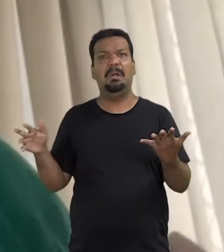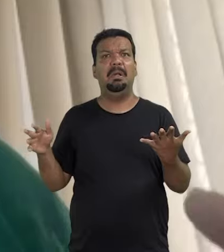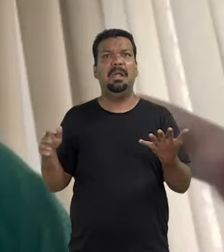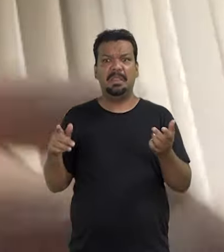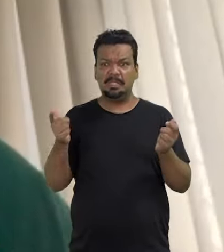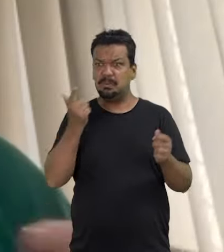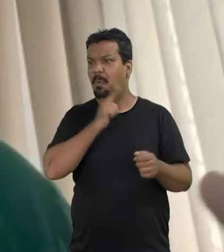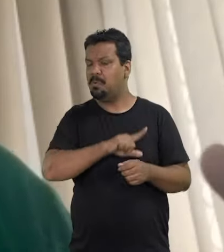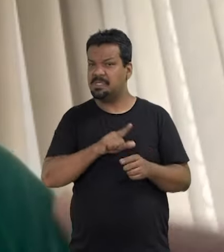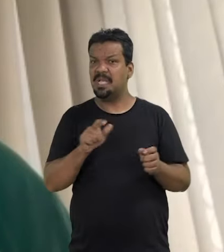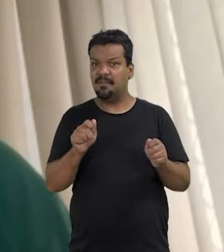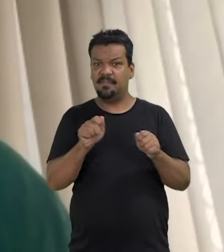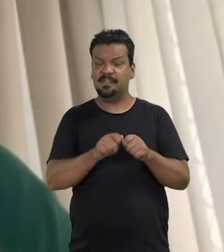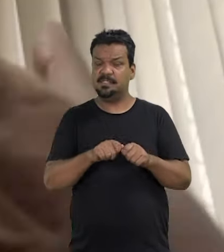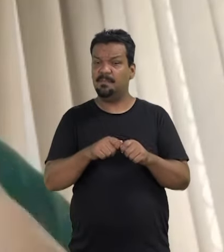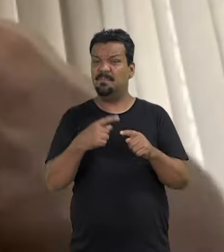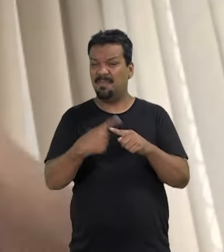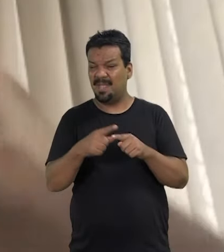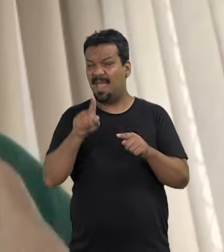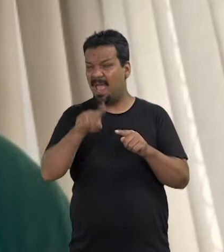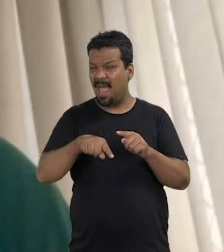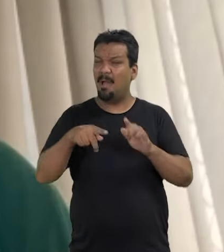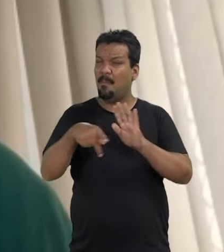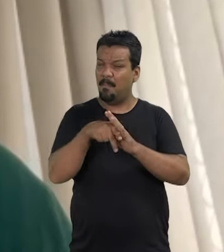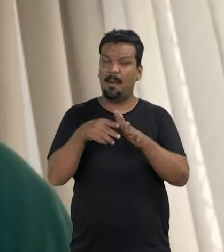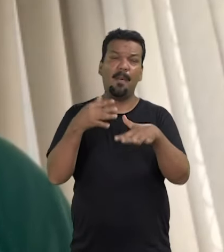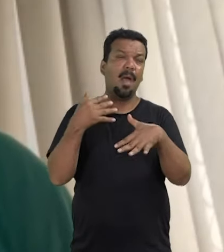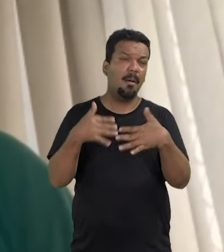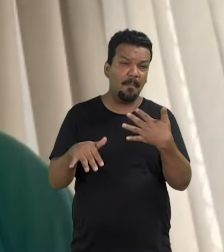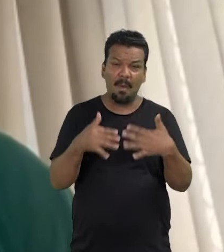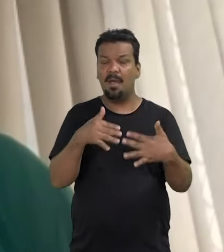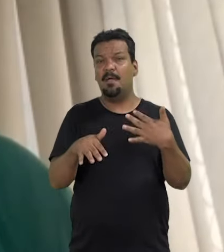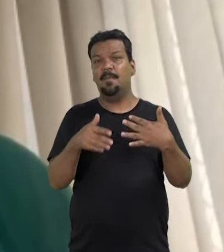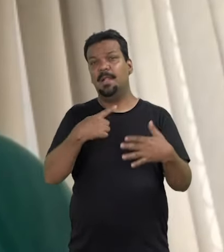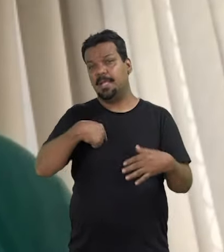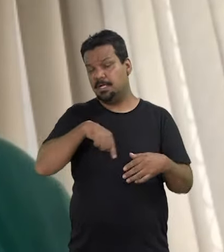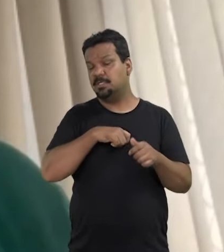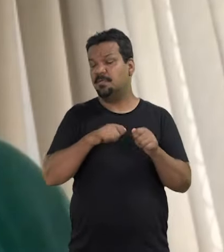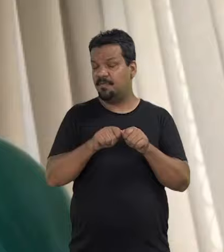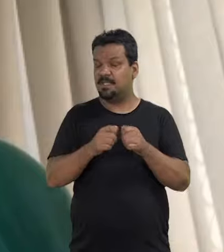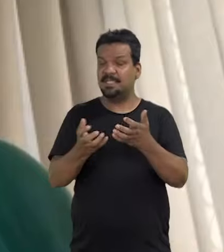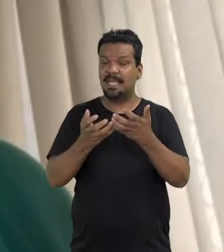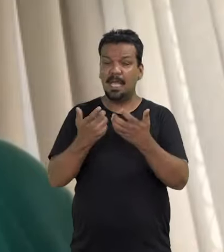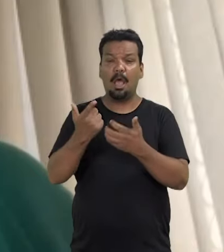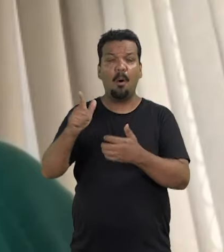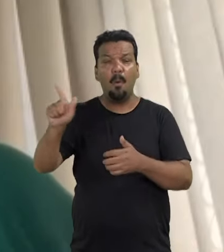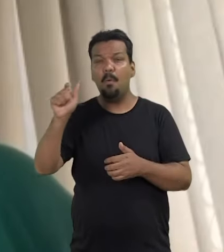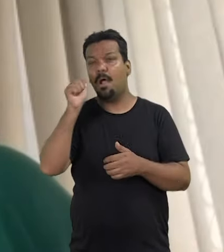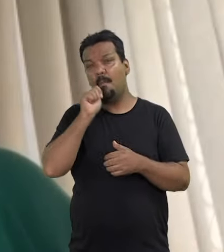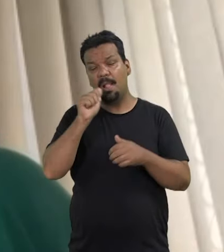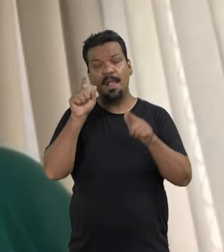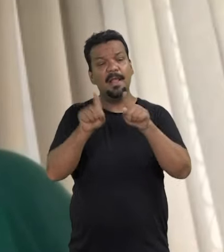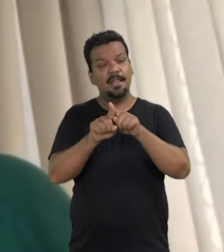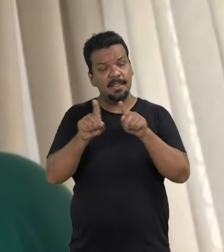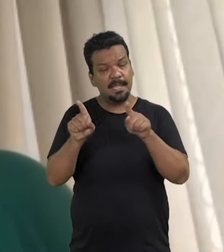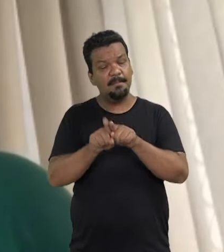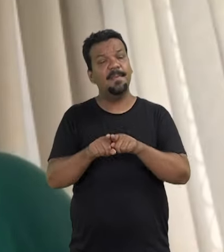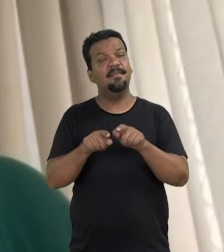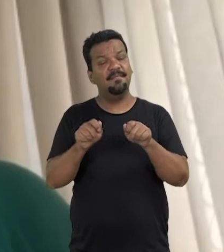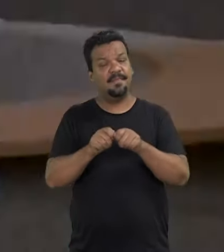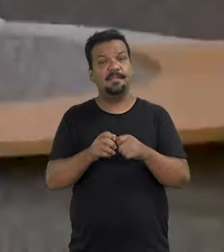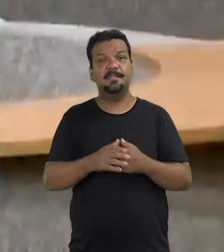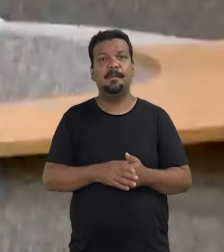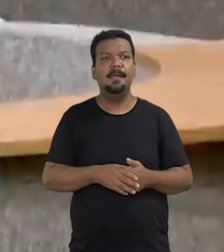Então isso é de fato um movimento que a gente faz e quer que outras mulheres também